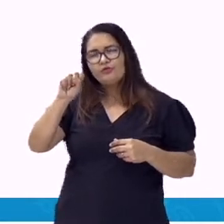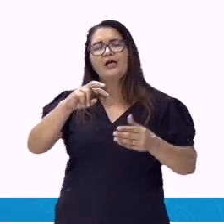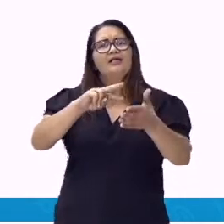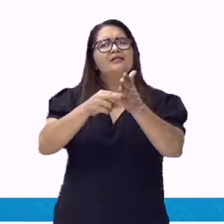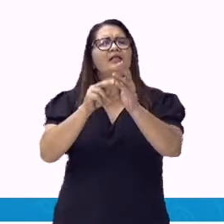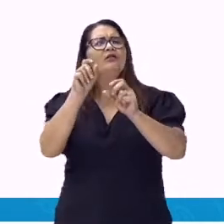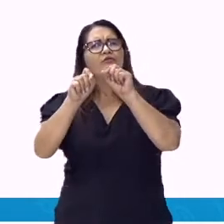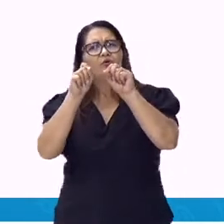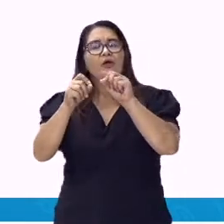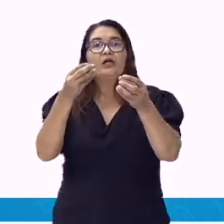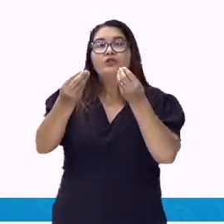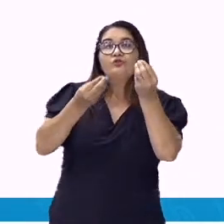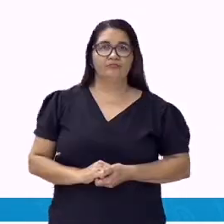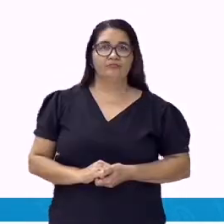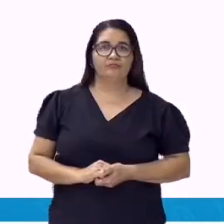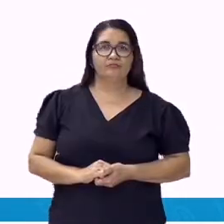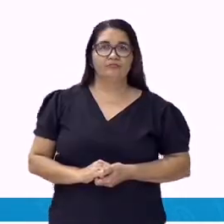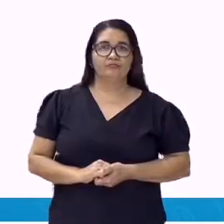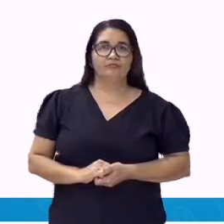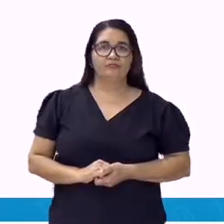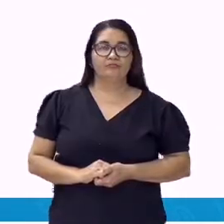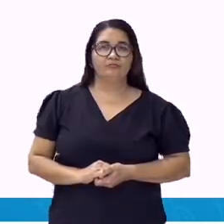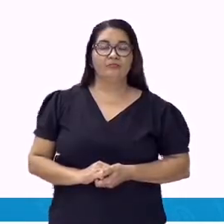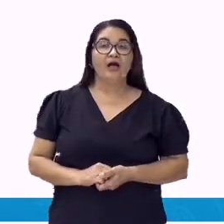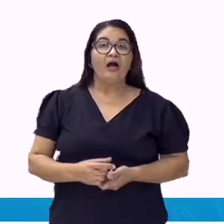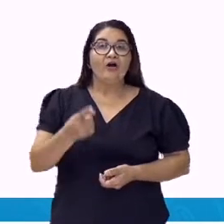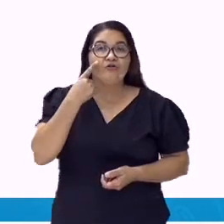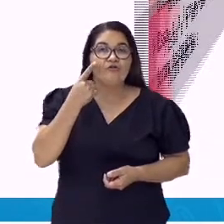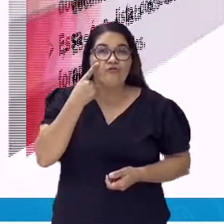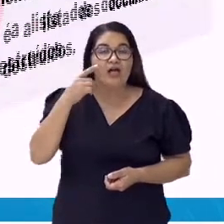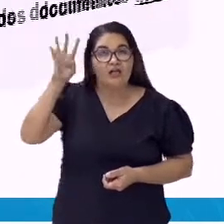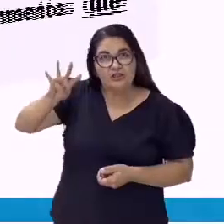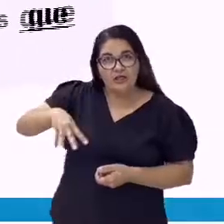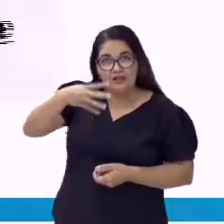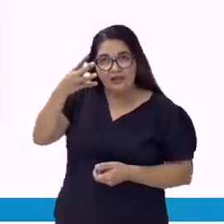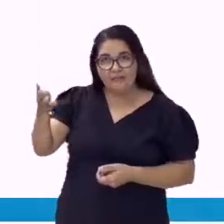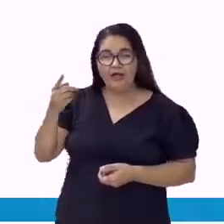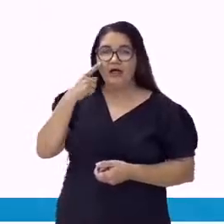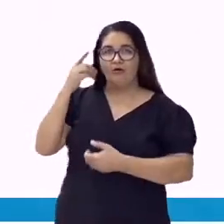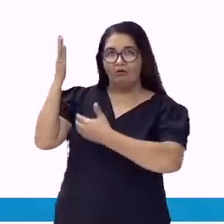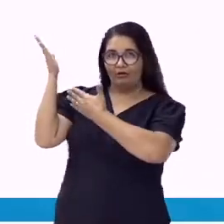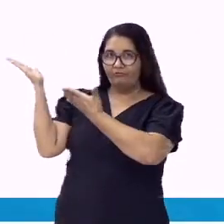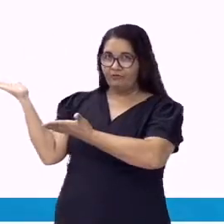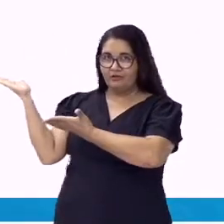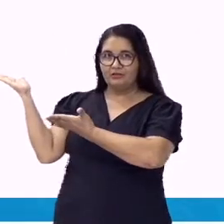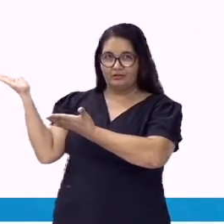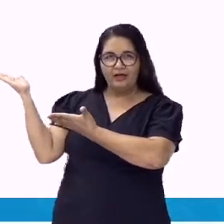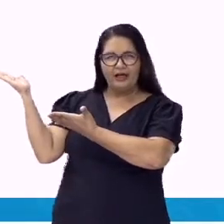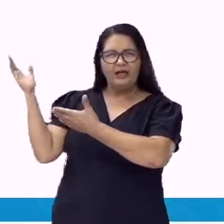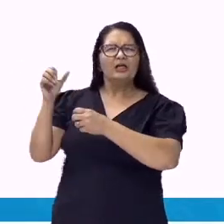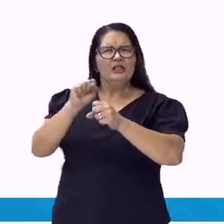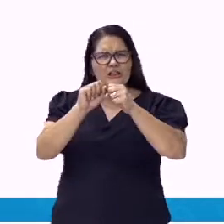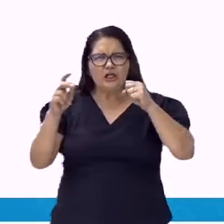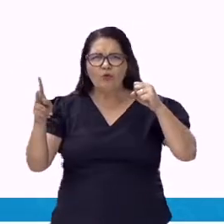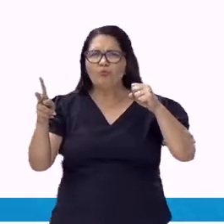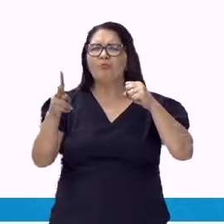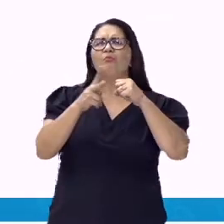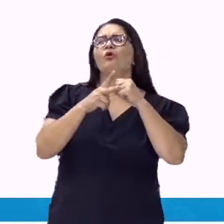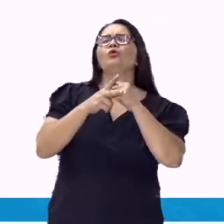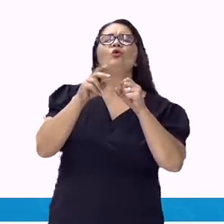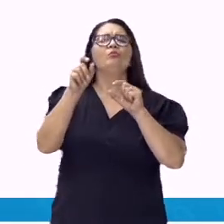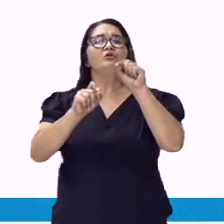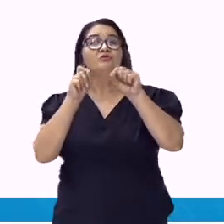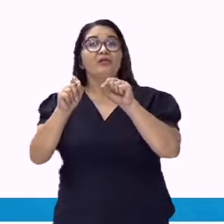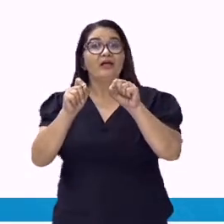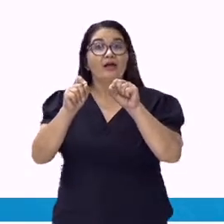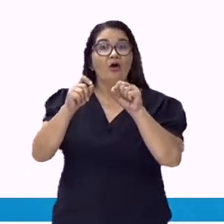função de conectivos. De olho na tabela, são pronomes invariáveis. Que, quem,